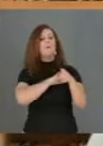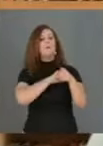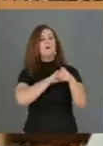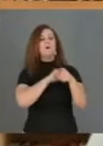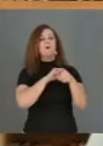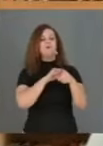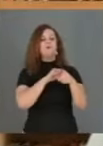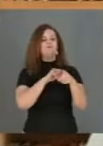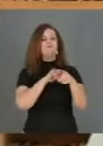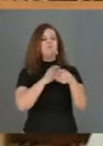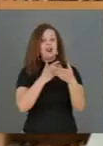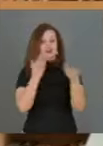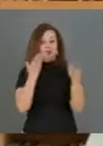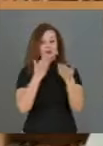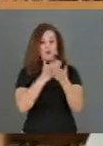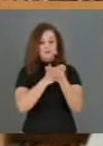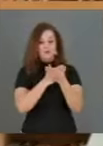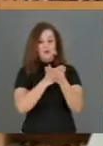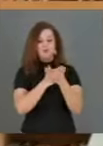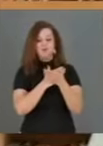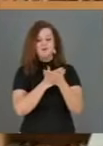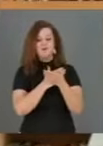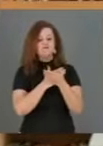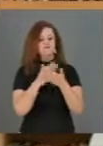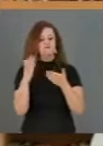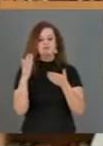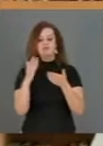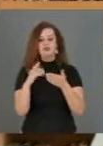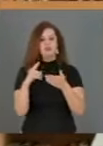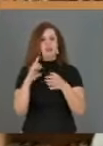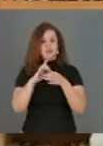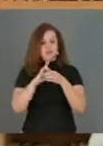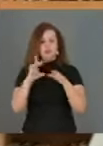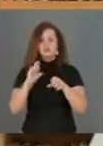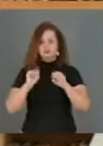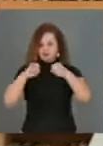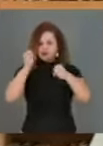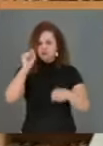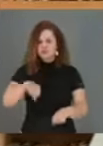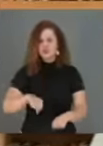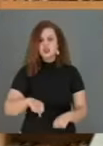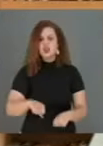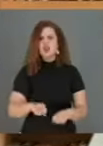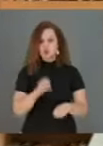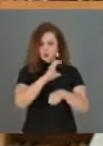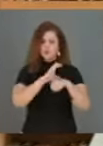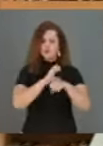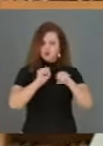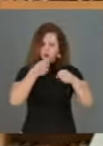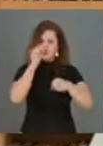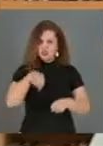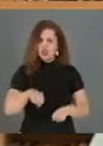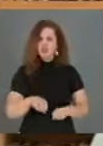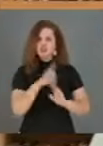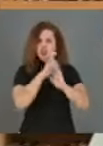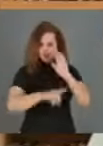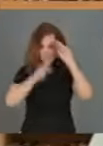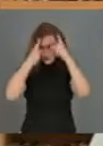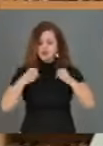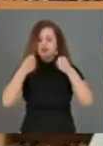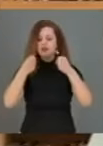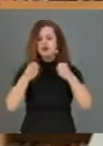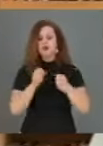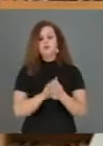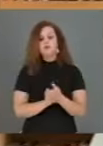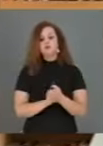para nascer. Defendemos a democracia, sim. A construção, sim. Os direitos humanos, sim. Um